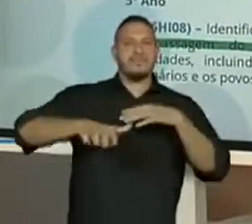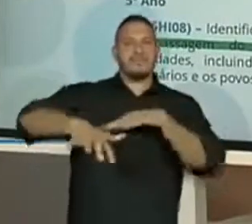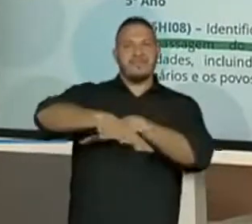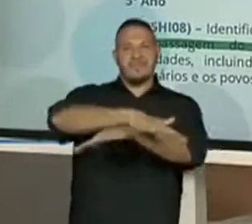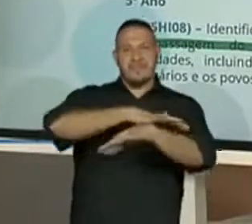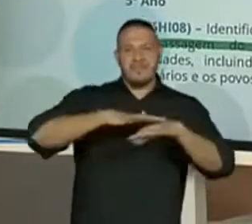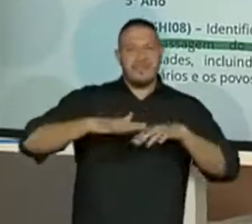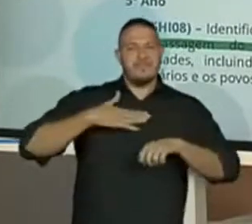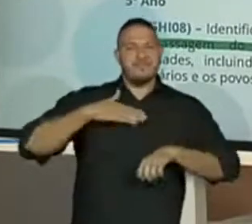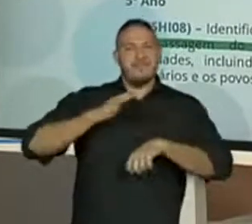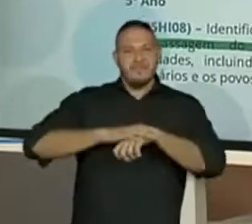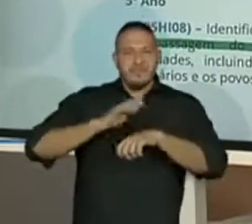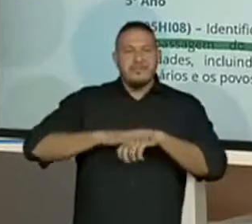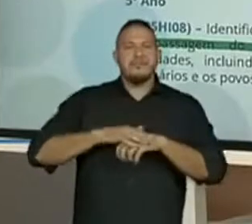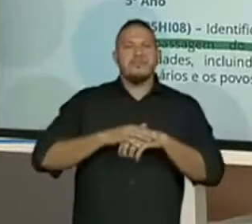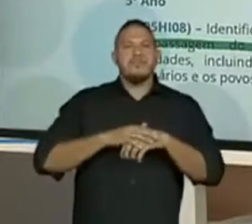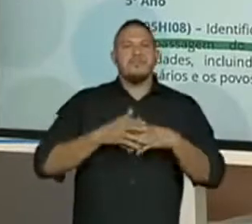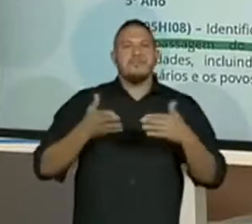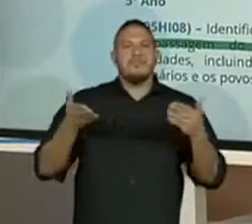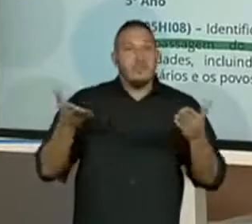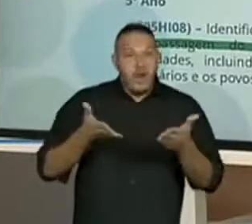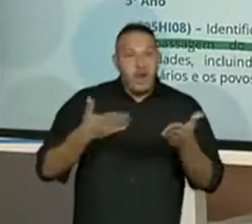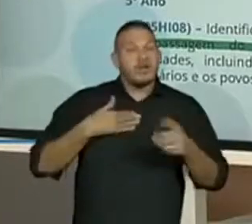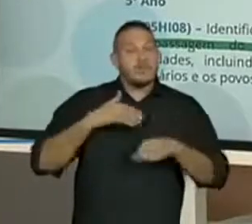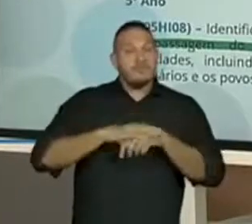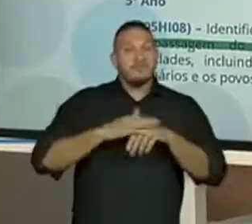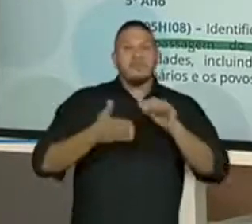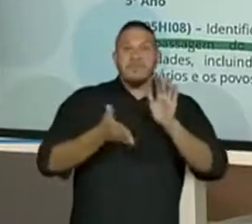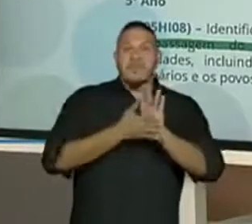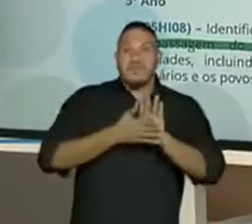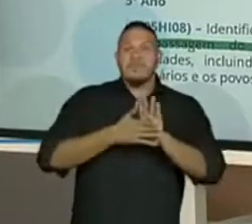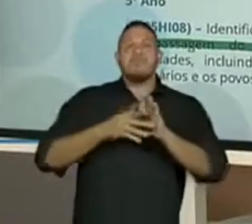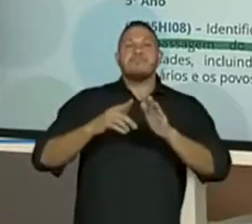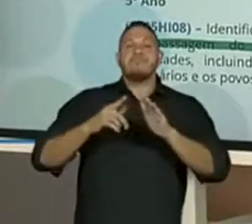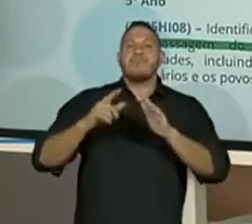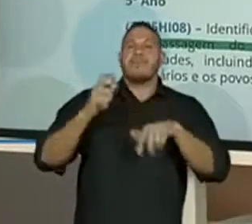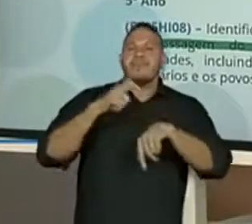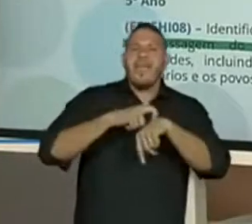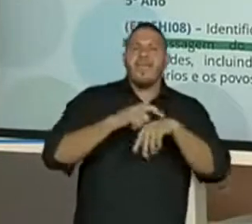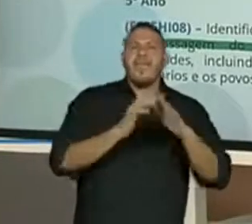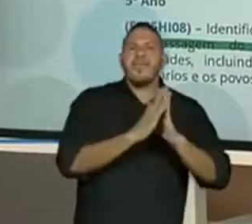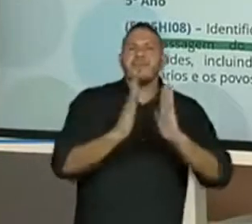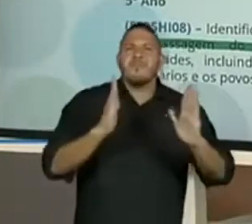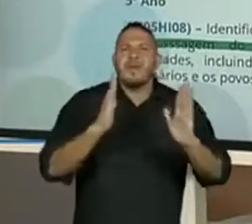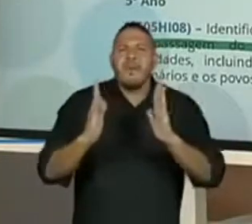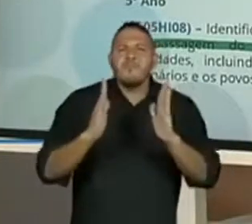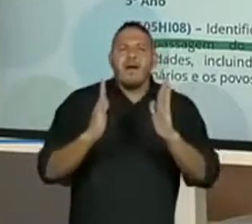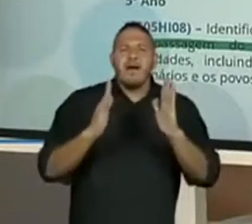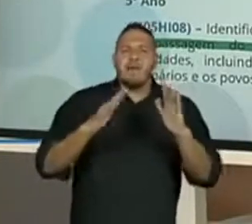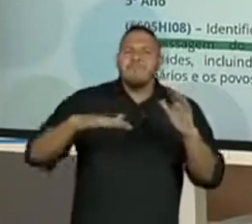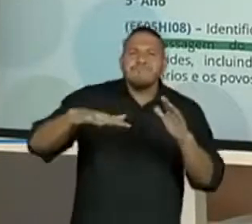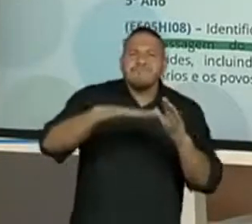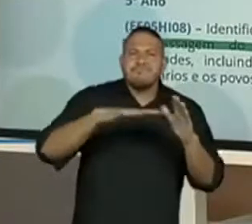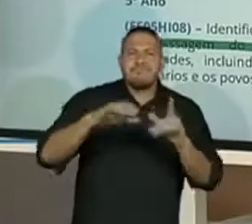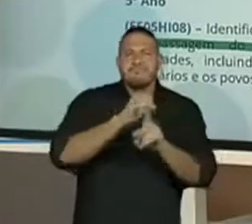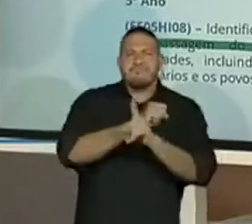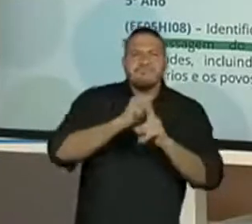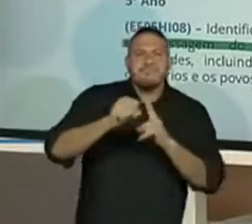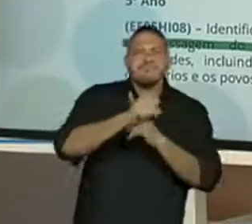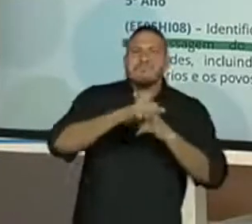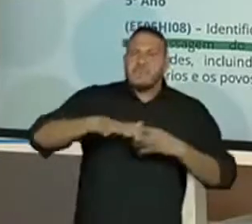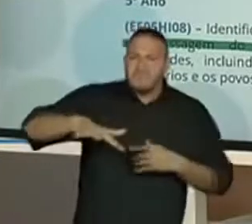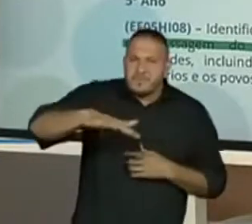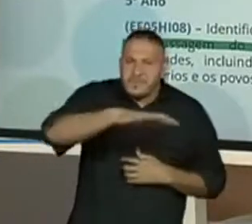Hoje, nós vamos tratar sobre a marcação do tempo de uma determinada sociedade, de um